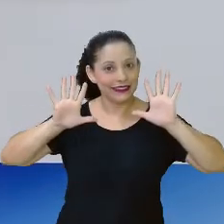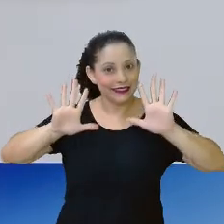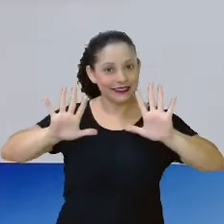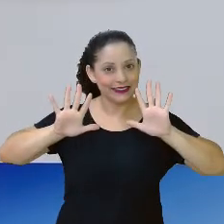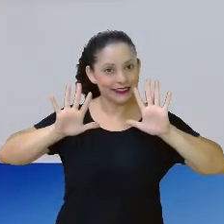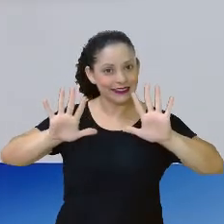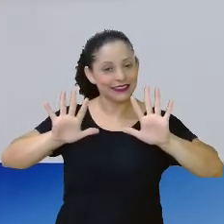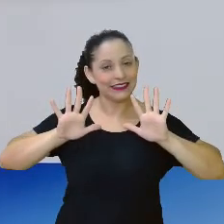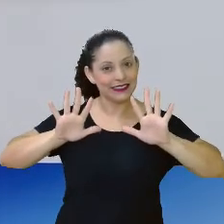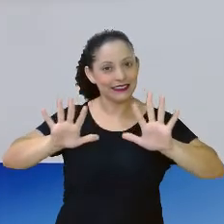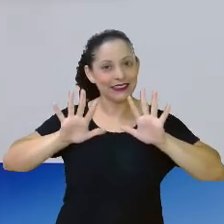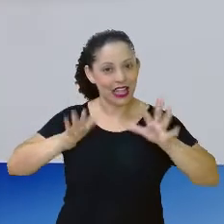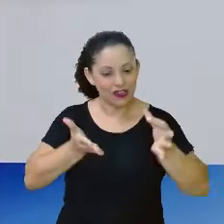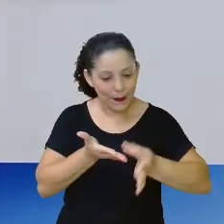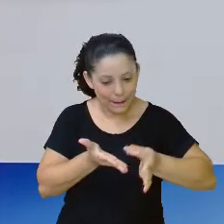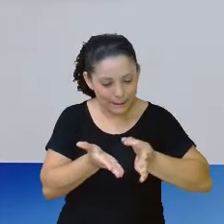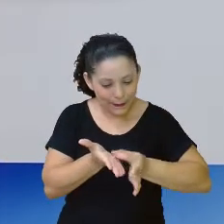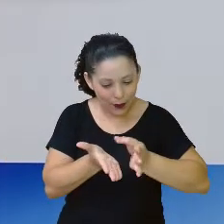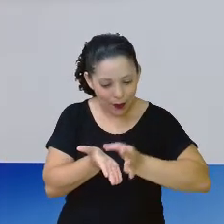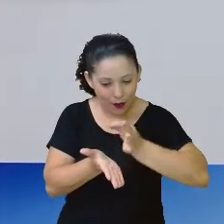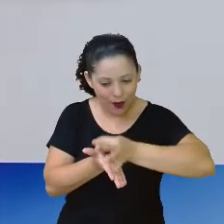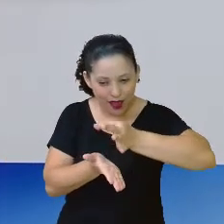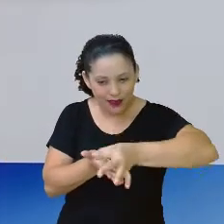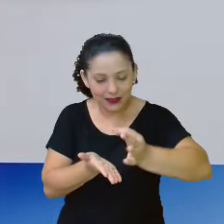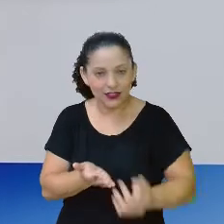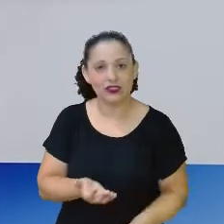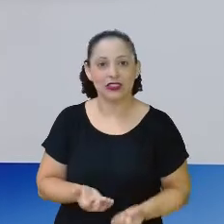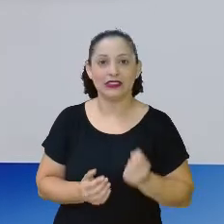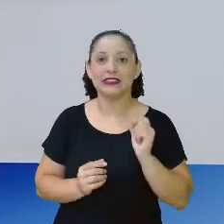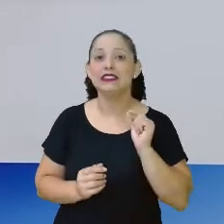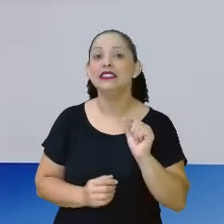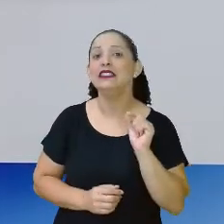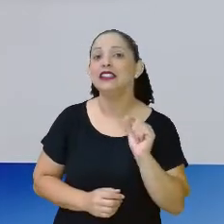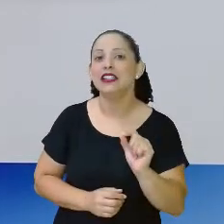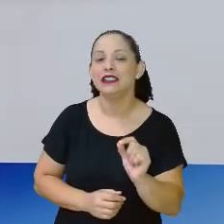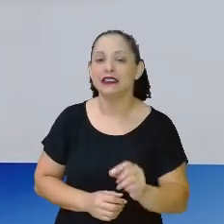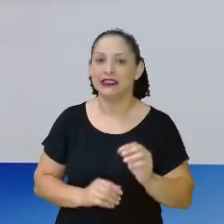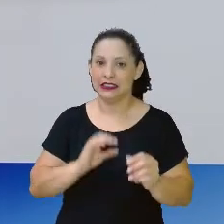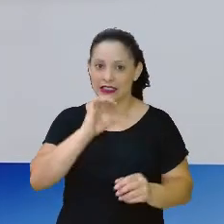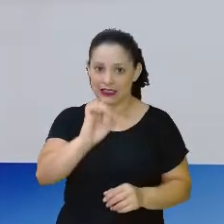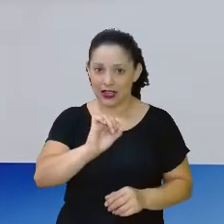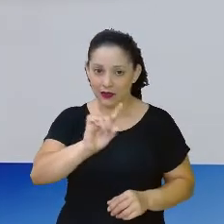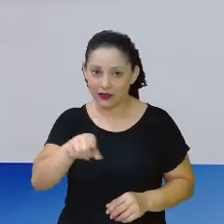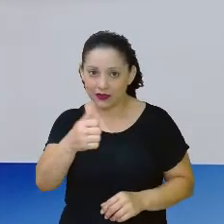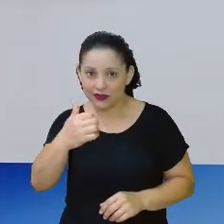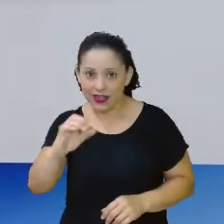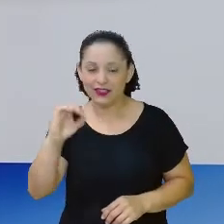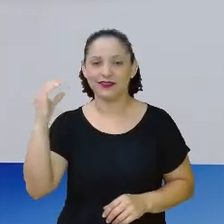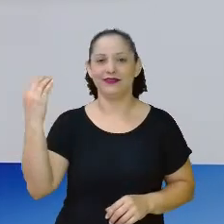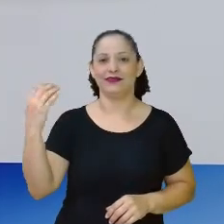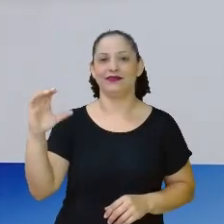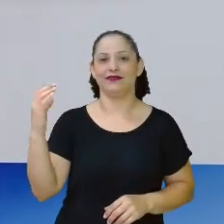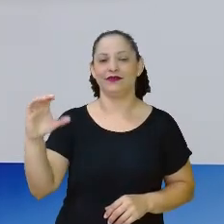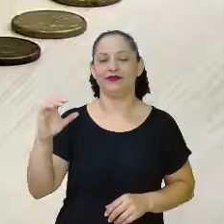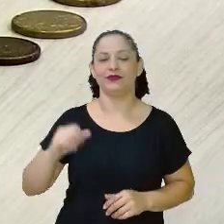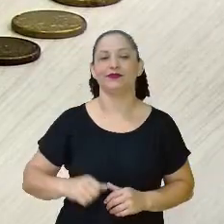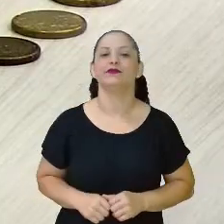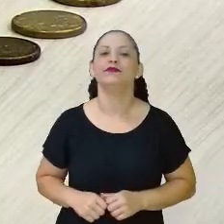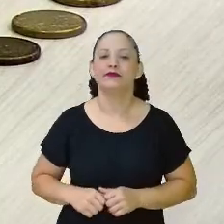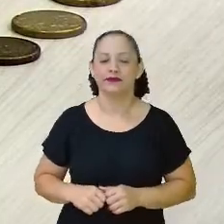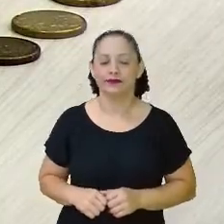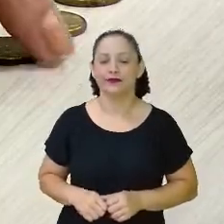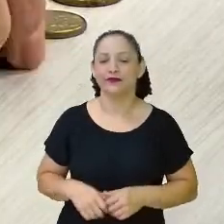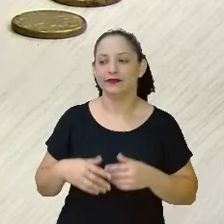ó, de 10 moedinhas de 1 real. Então, o meu real, ele está dividido aqui em 10